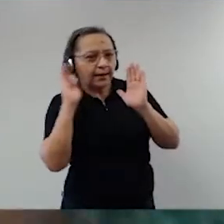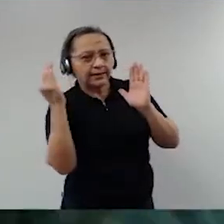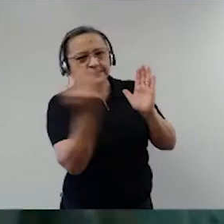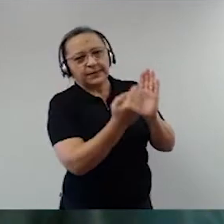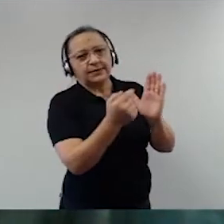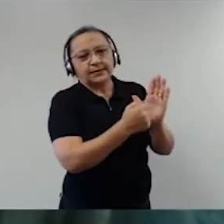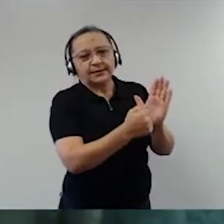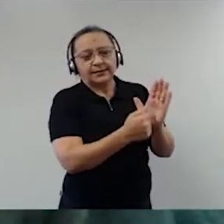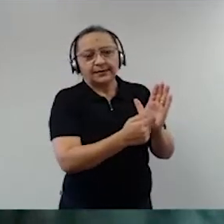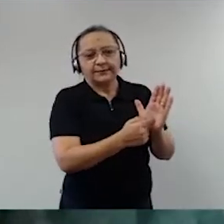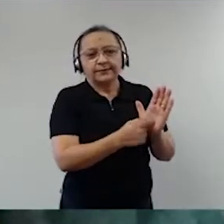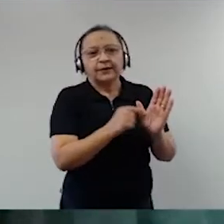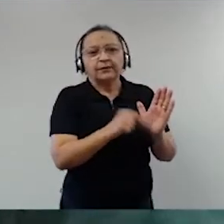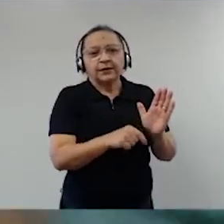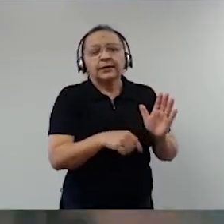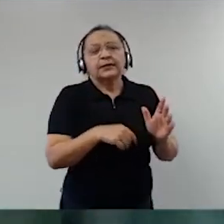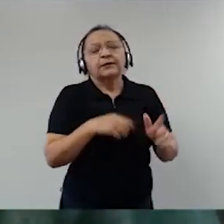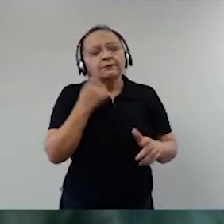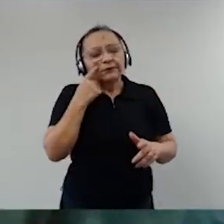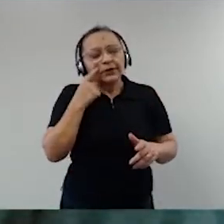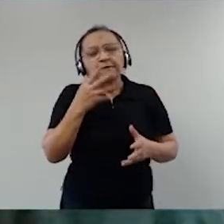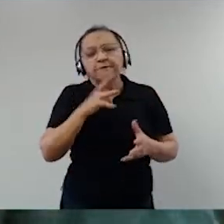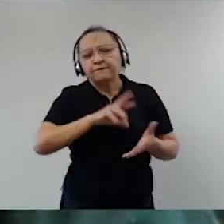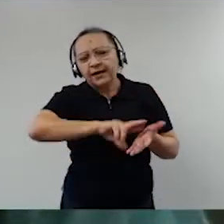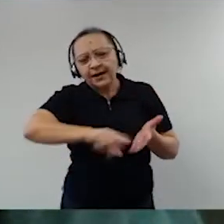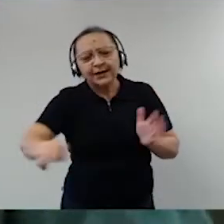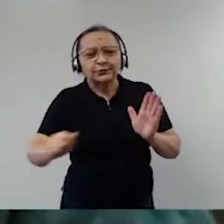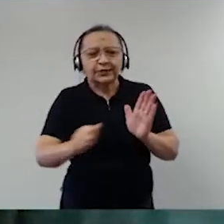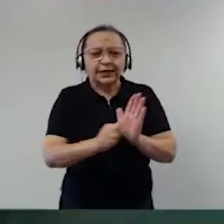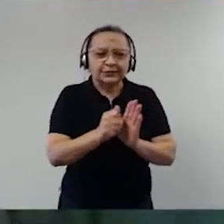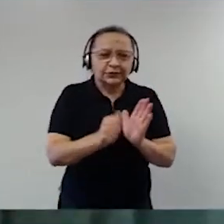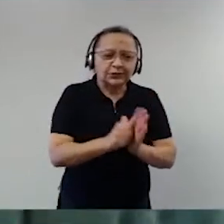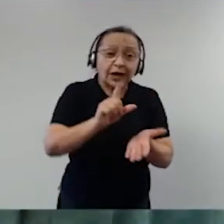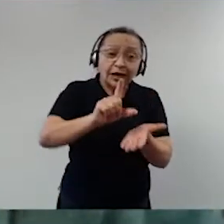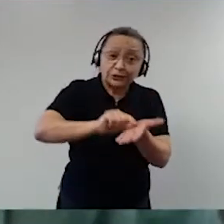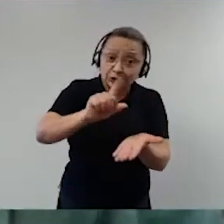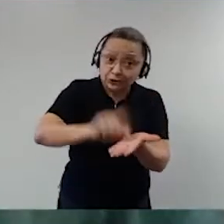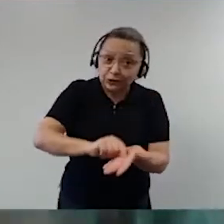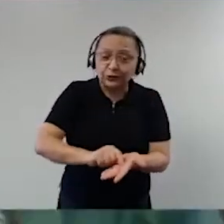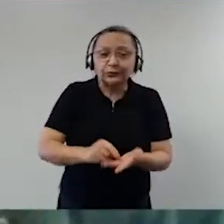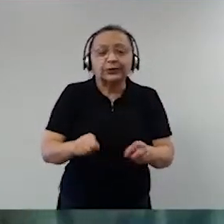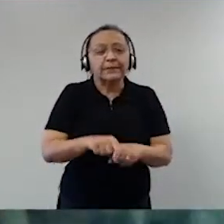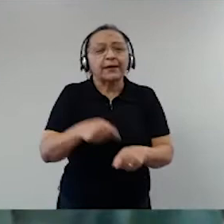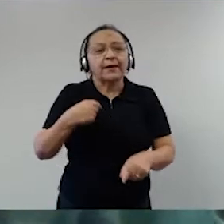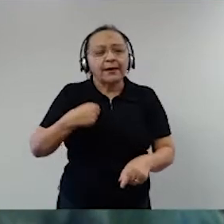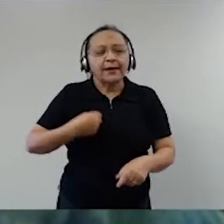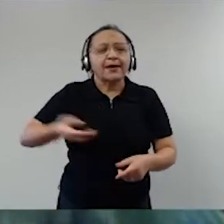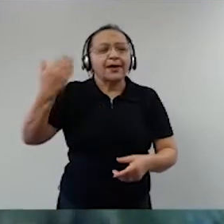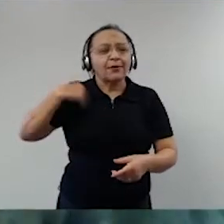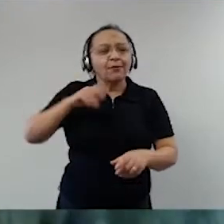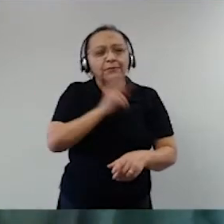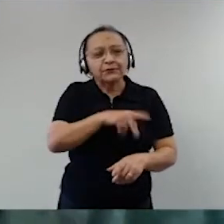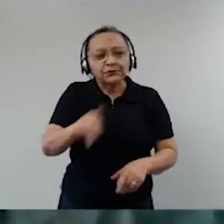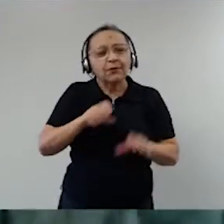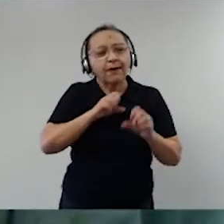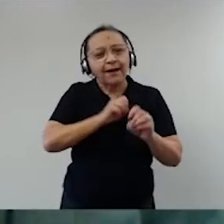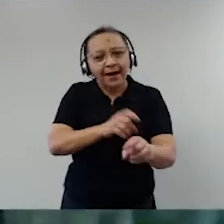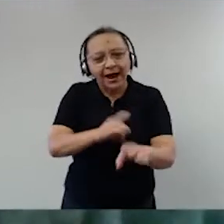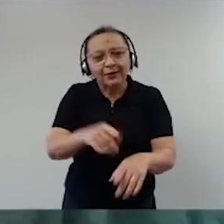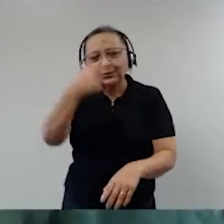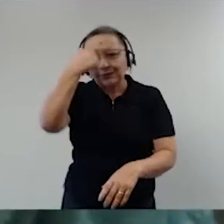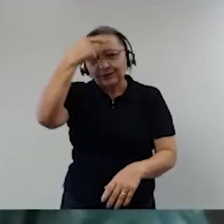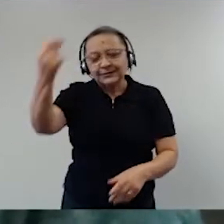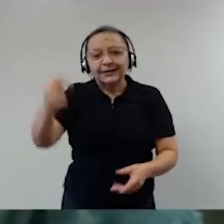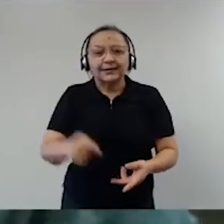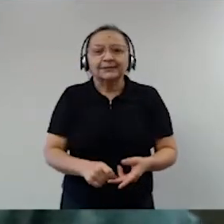vezes nos comentários, em arquivos, em livros, livros que eu coordenei, nas aulas que eu dei na universidade, eu entendo que é uma